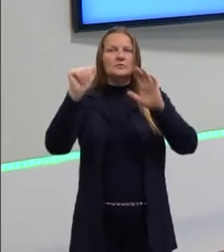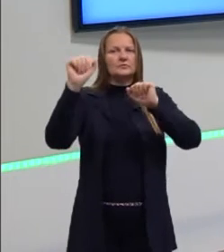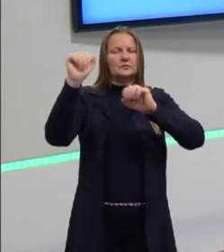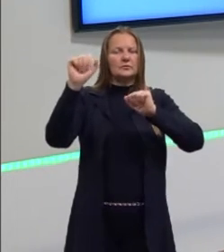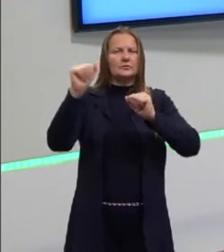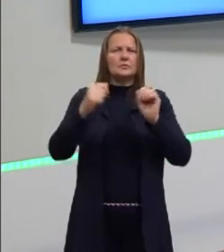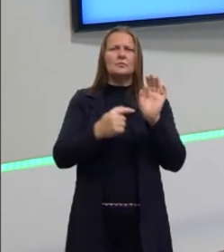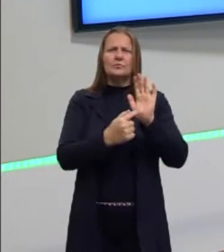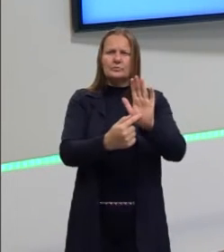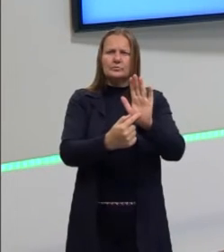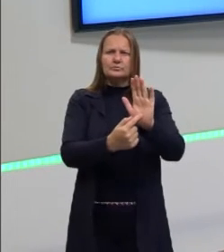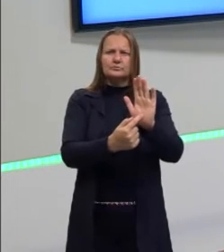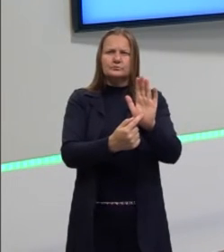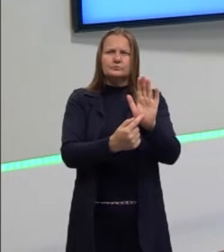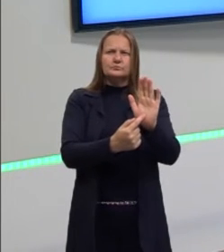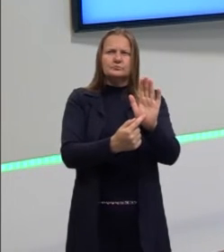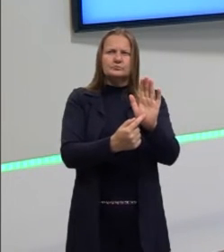hoje